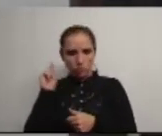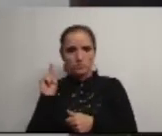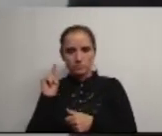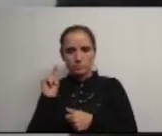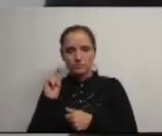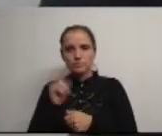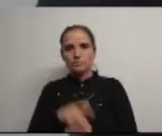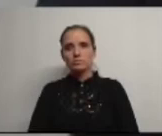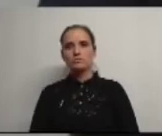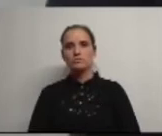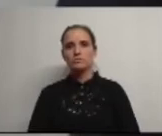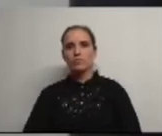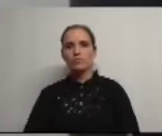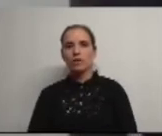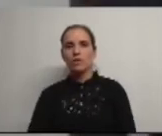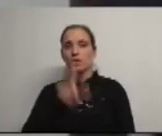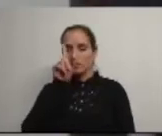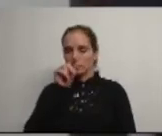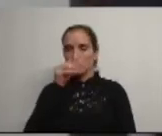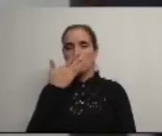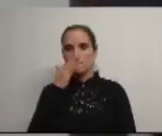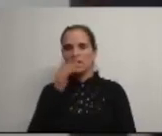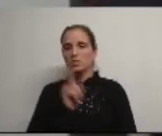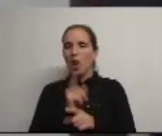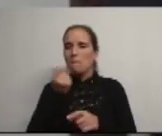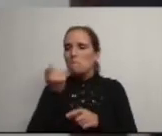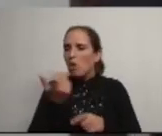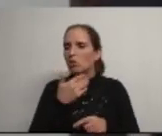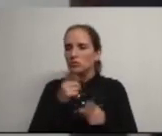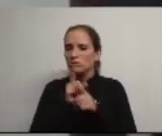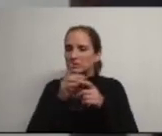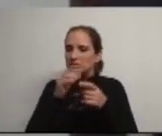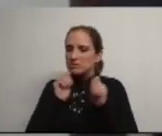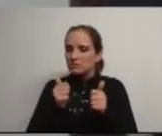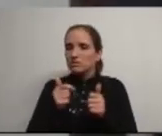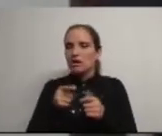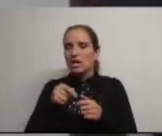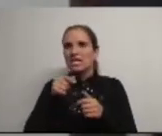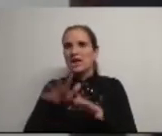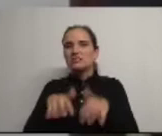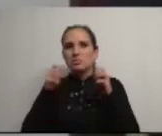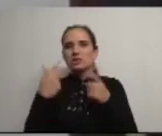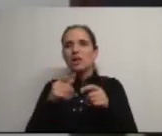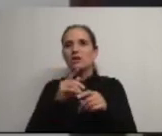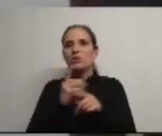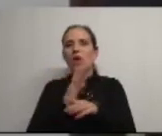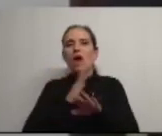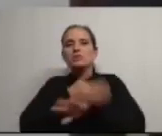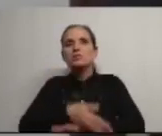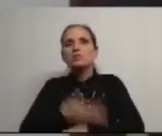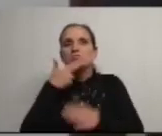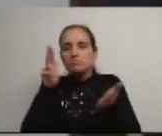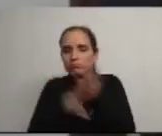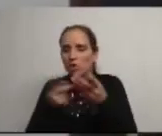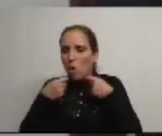dignificante Também me parece saudável que esta Assembleia tenha acesso aos seus reais e analíticos